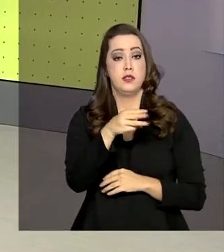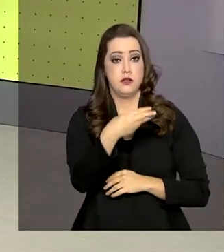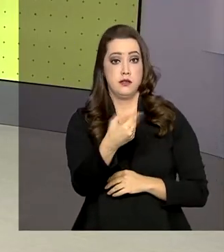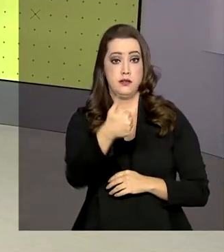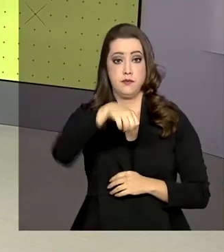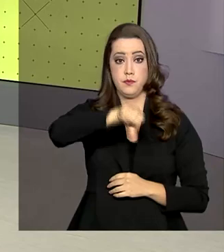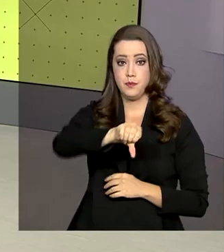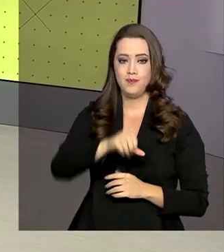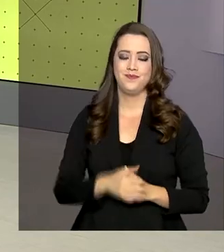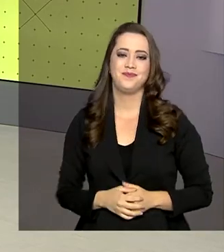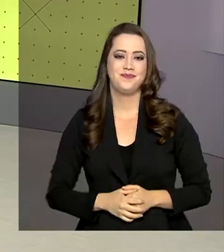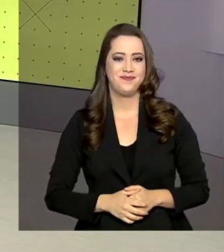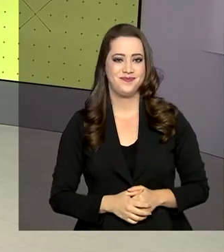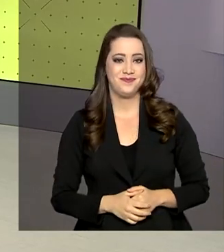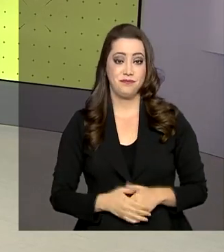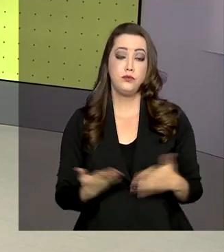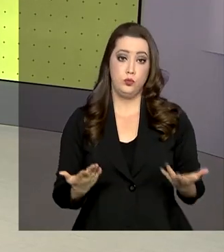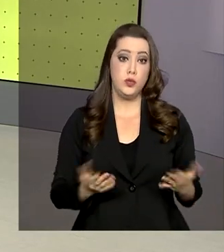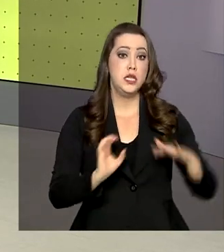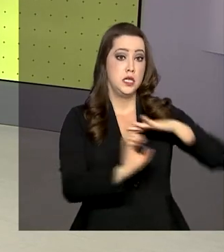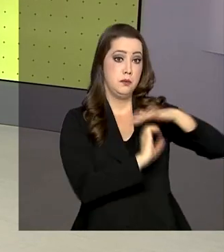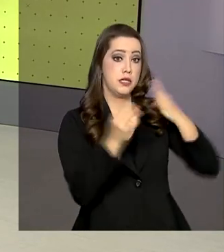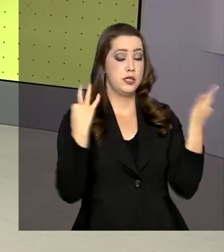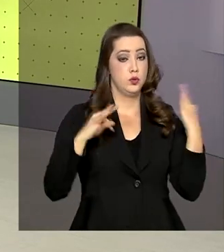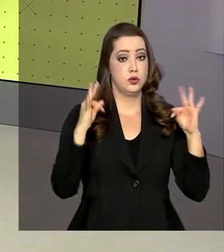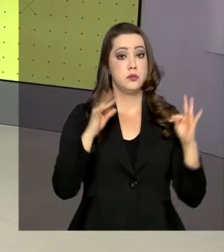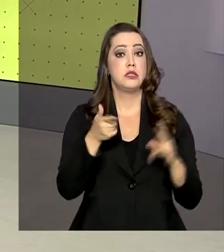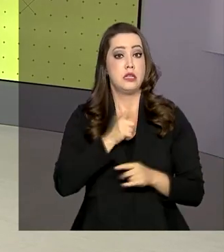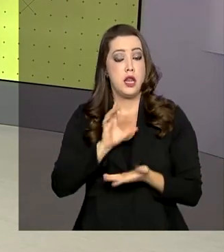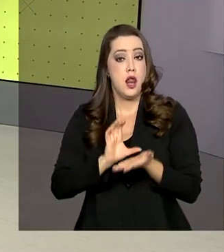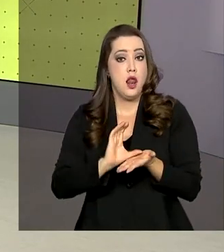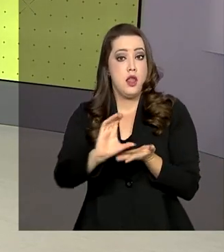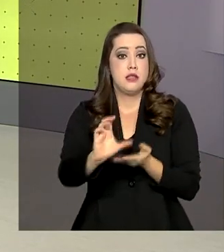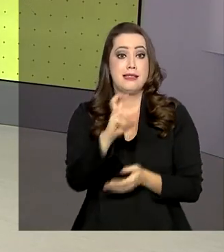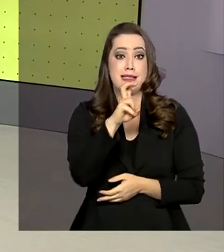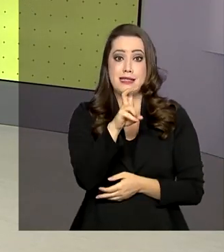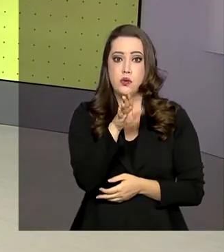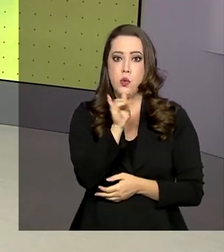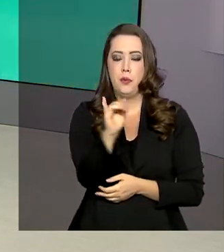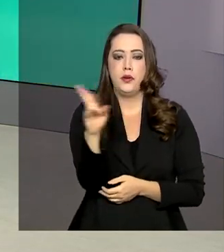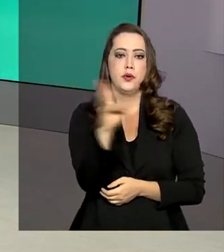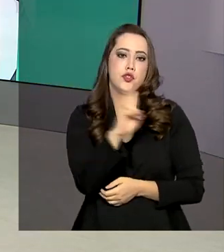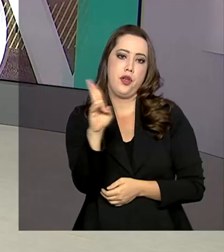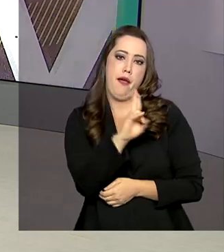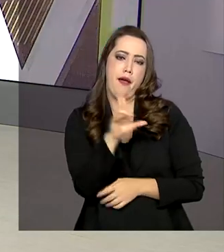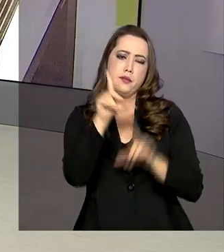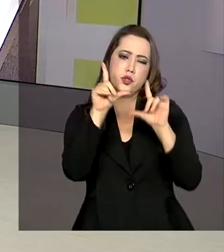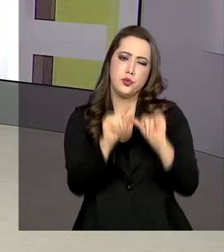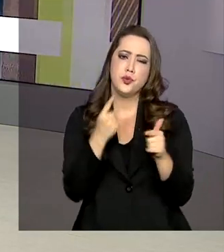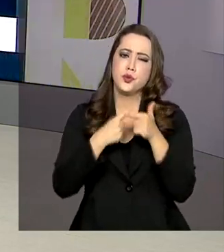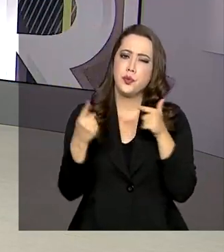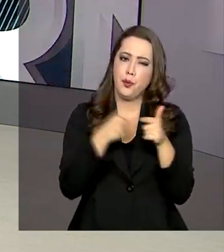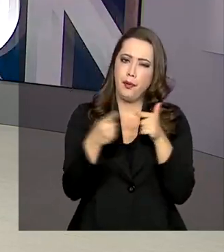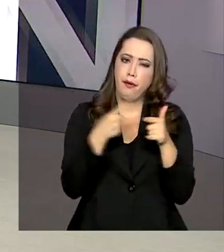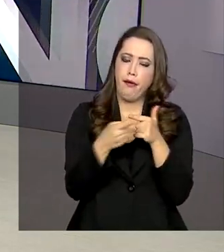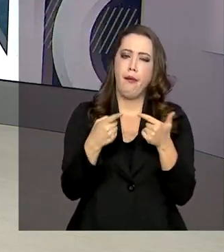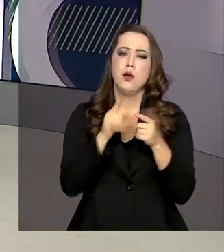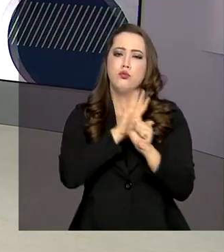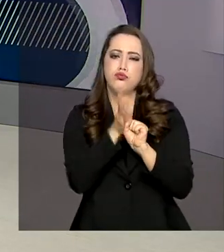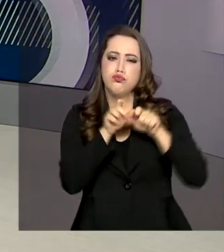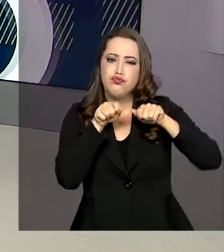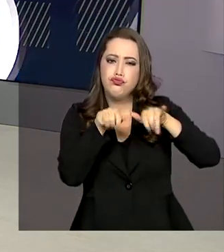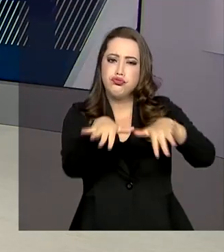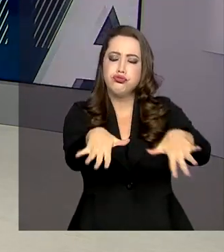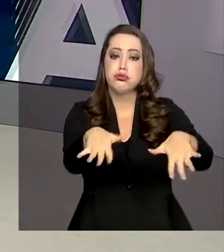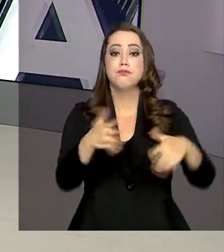Empresários do turismo podem ter acesso a crédito de R 5 bilhões para amenizar os impactos causados pela pandemia do